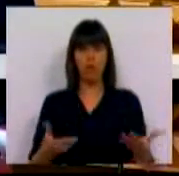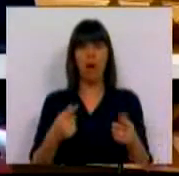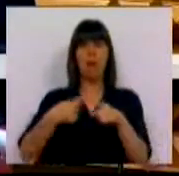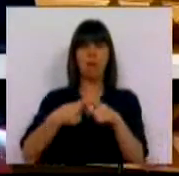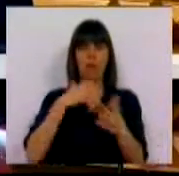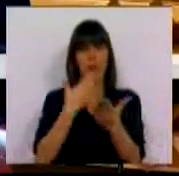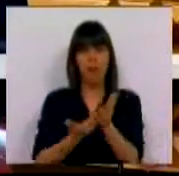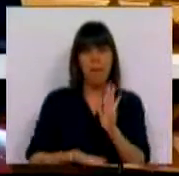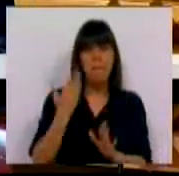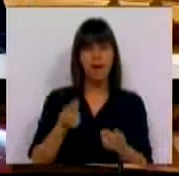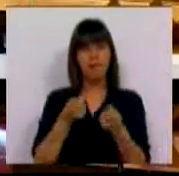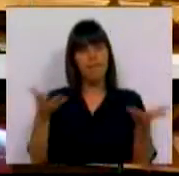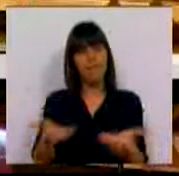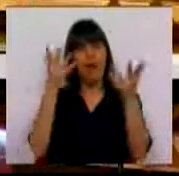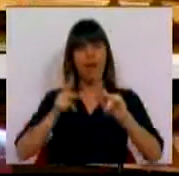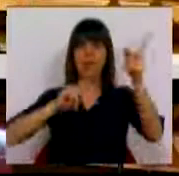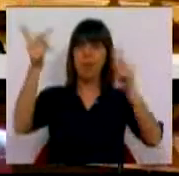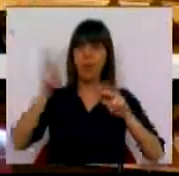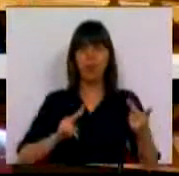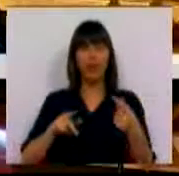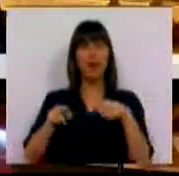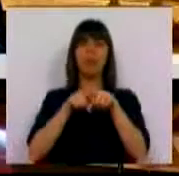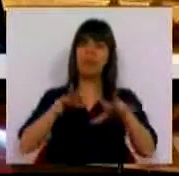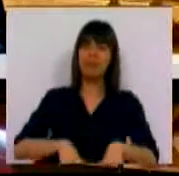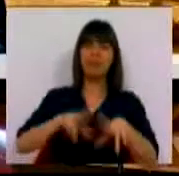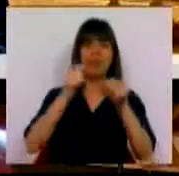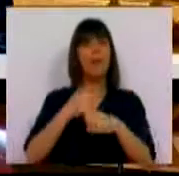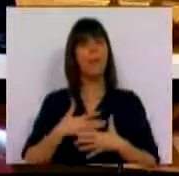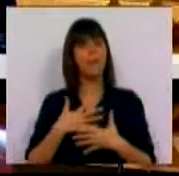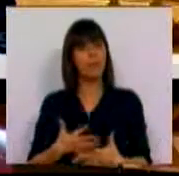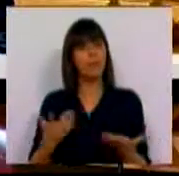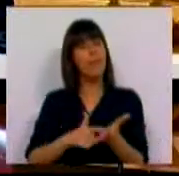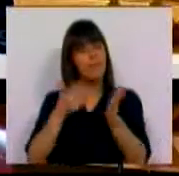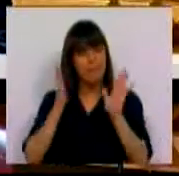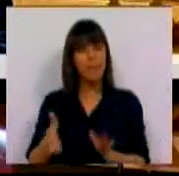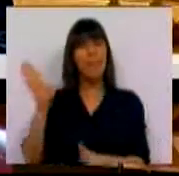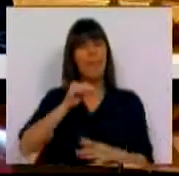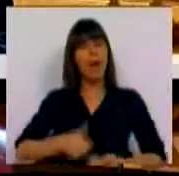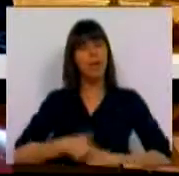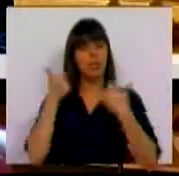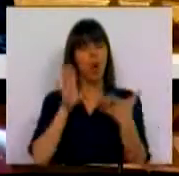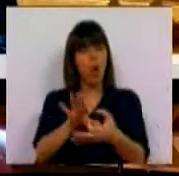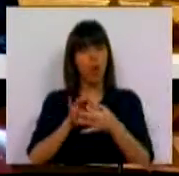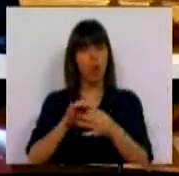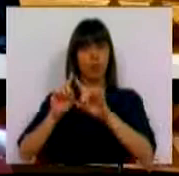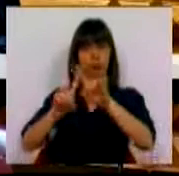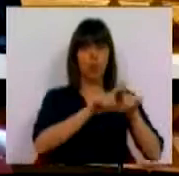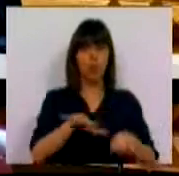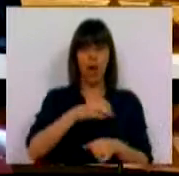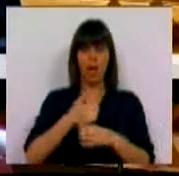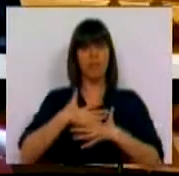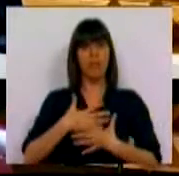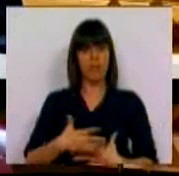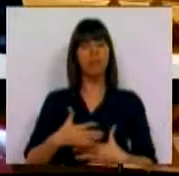a motivação, incentivar a mobilidade com políticas de desenvolvimento profissional. É necessário mais e melhor cooperação entre os profissionais de saúde